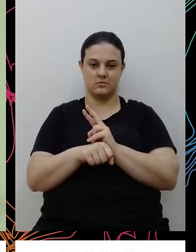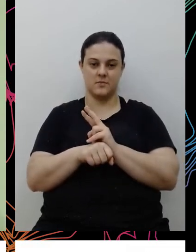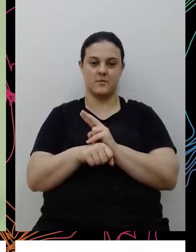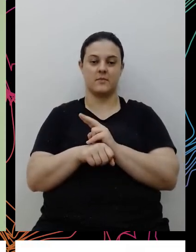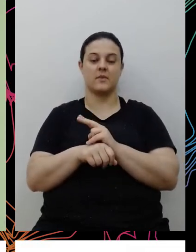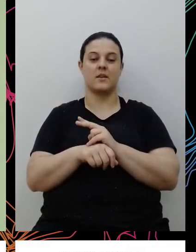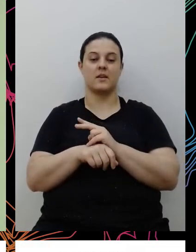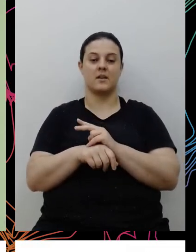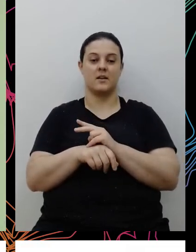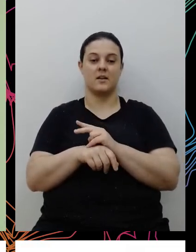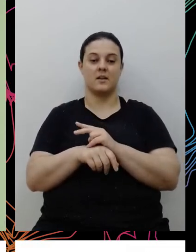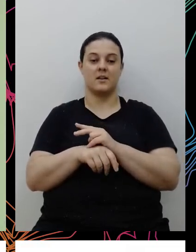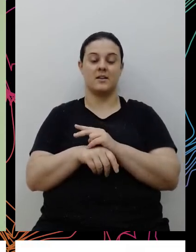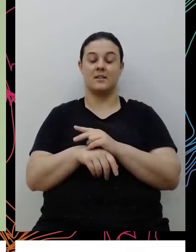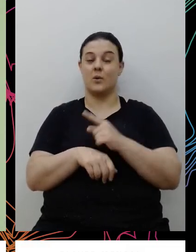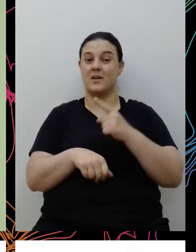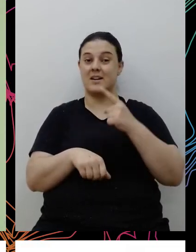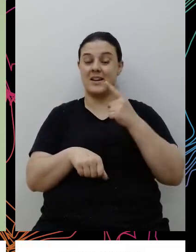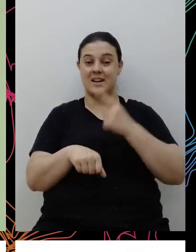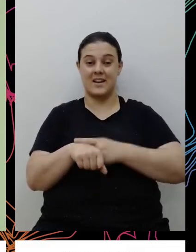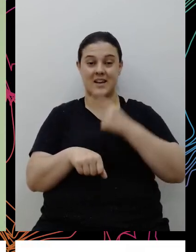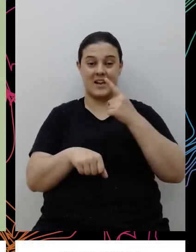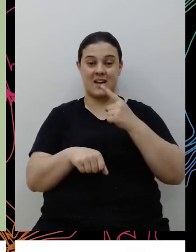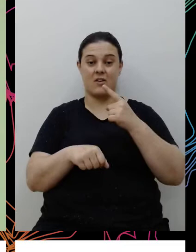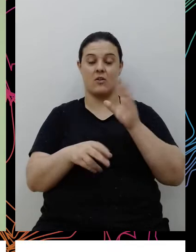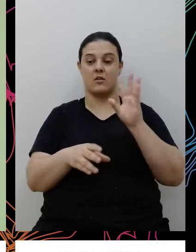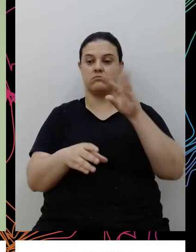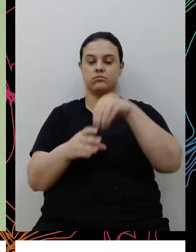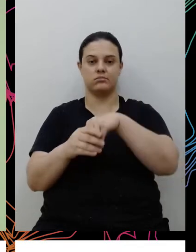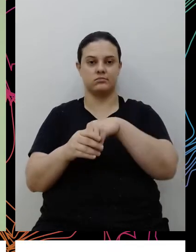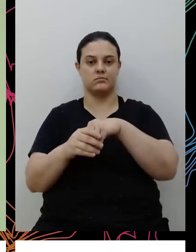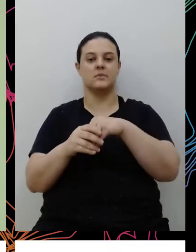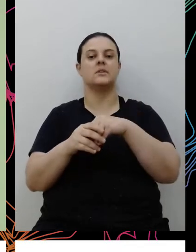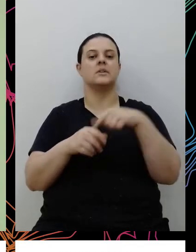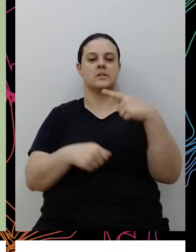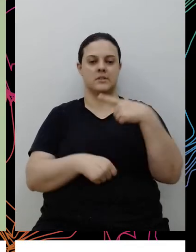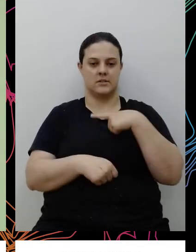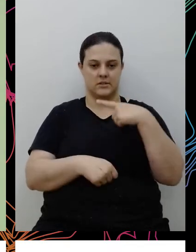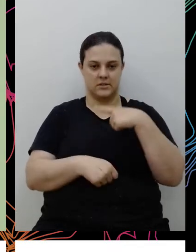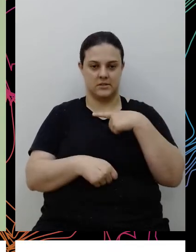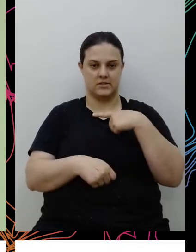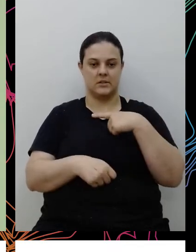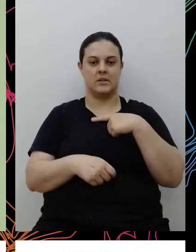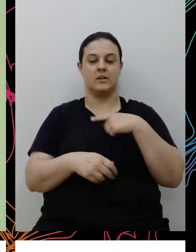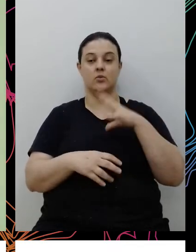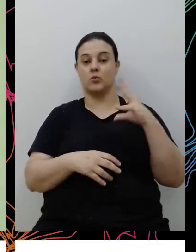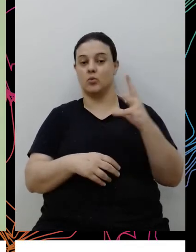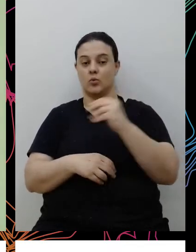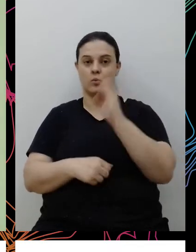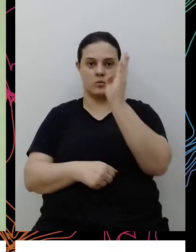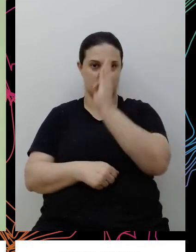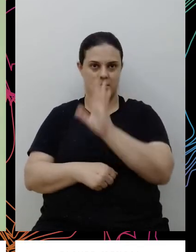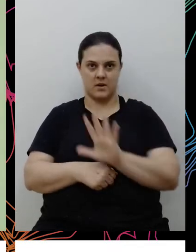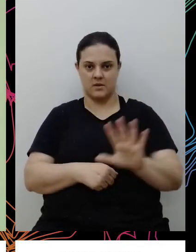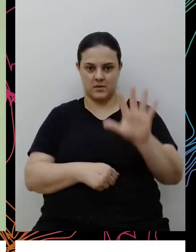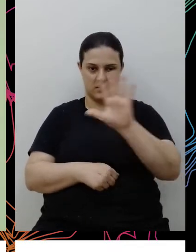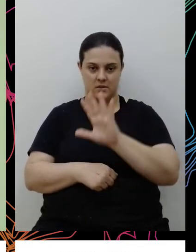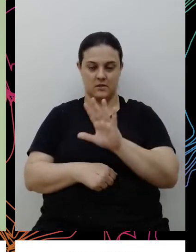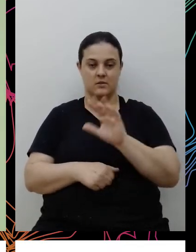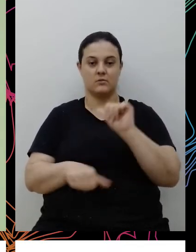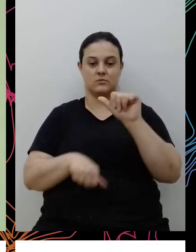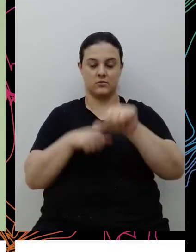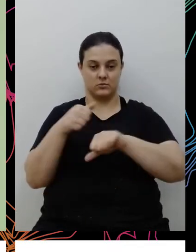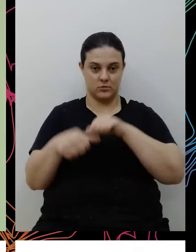Porto Alegre imediatamente foi internalizado e aí a gente está fazendo o rollout para todo o Brasil, então a transformação do modelo